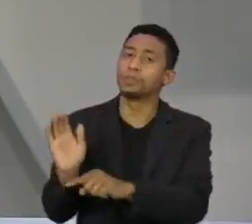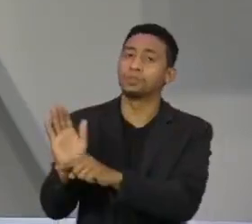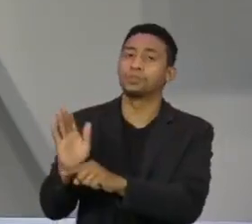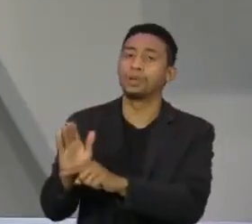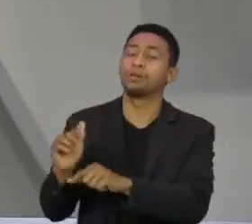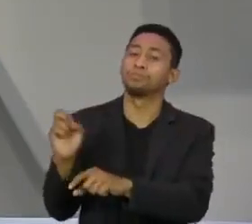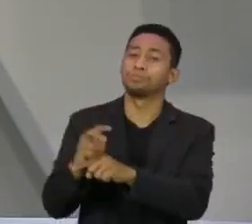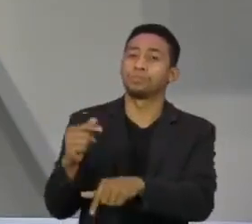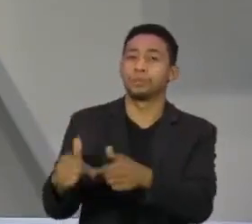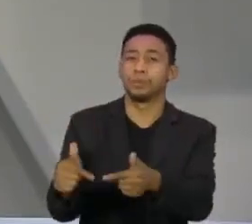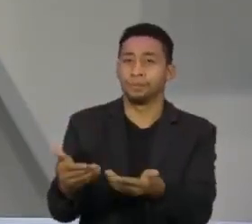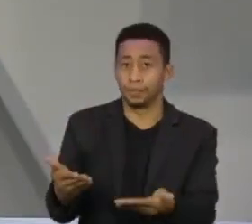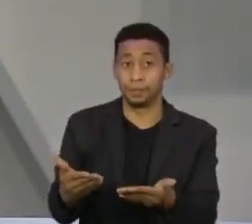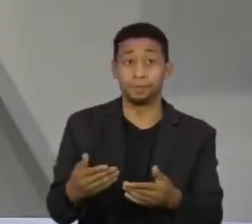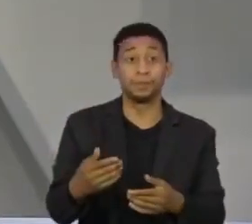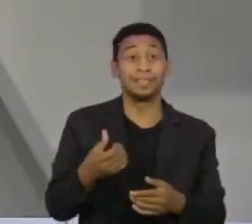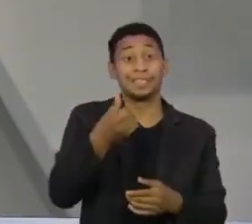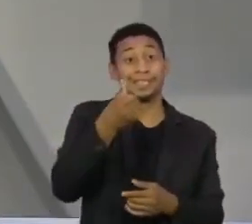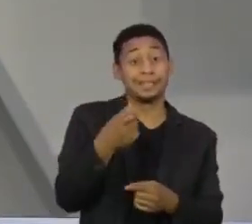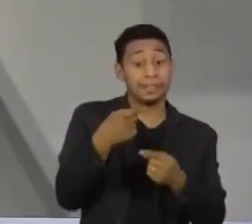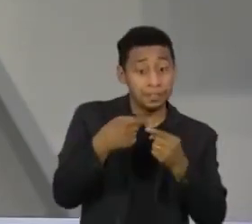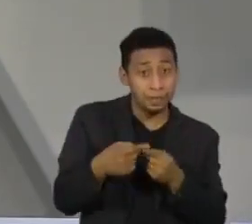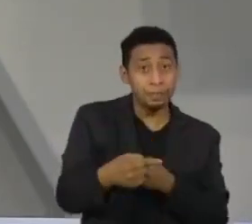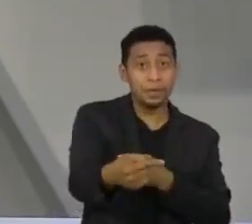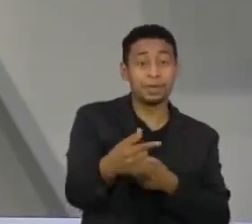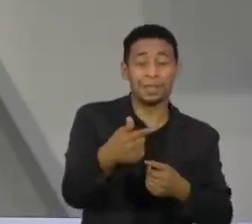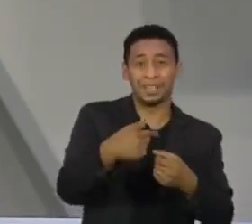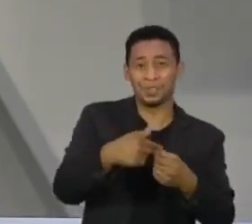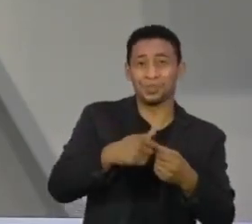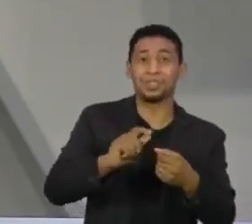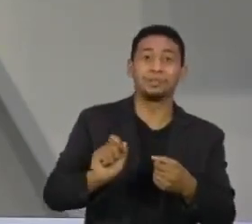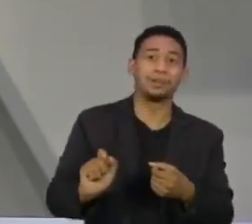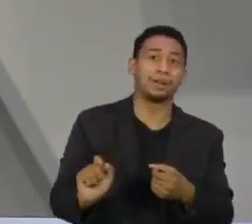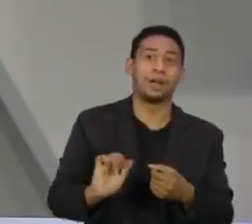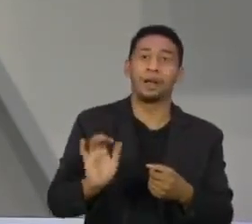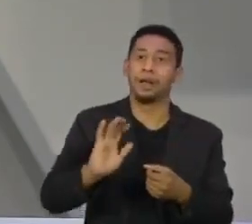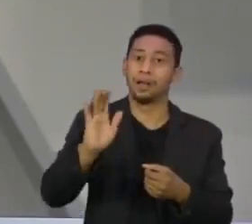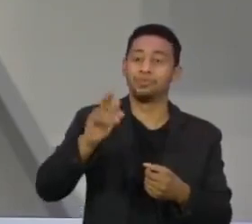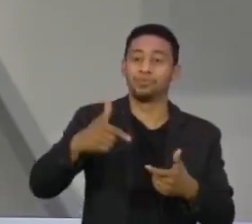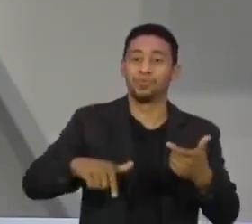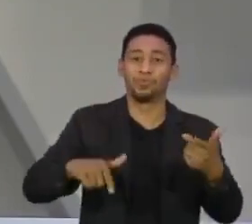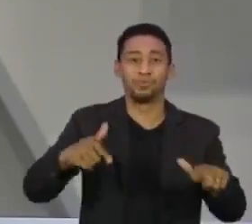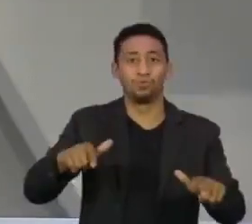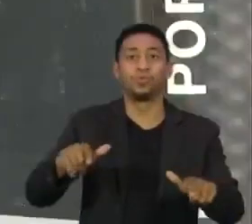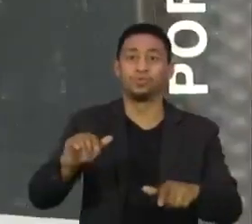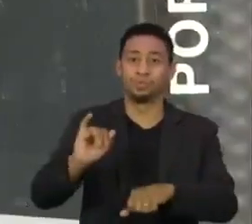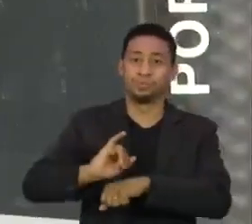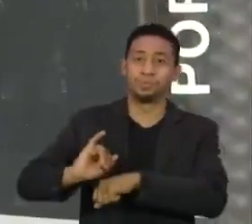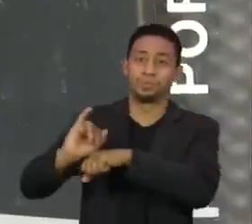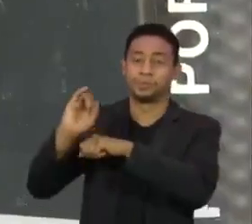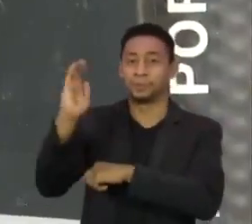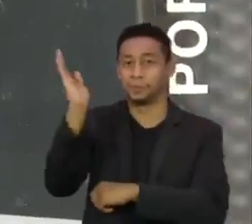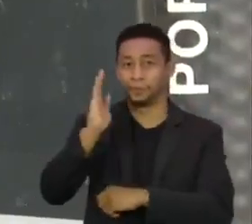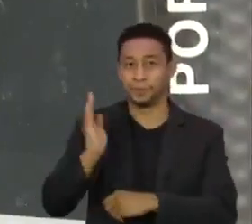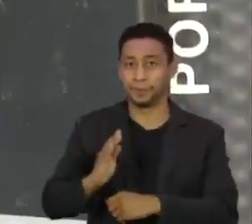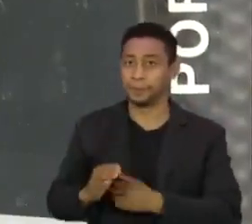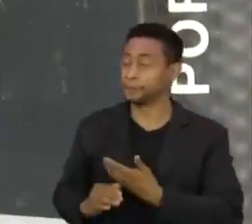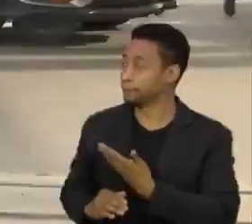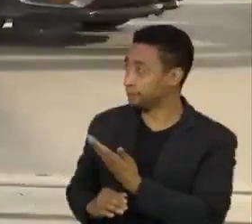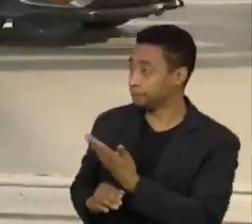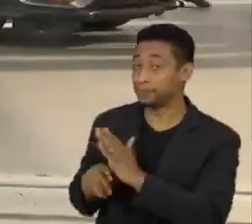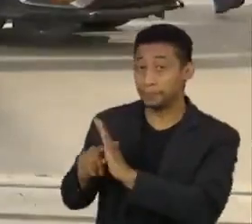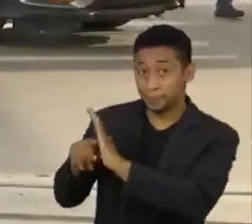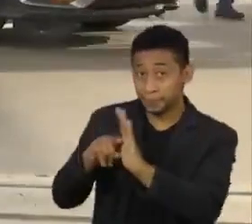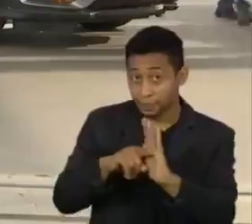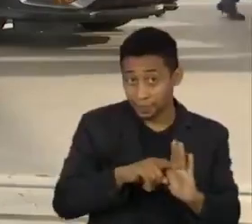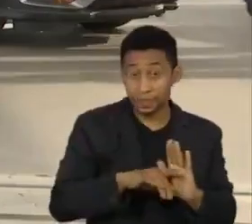Pela sexta semana seguida, o preço médio da gasolina é reajustado em postos de todo o Brasil. Levantamento da Agência